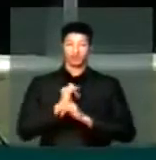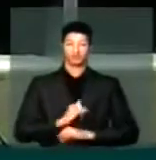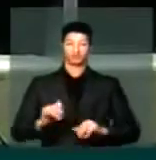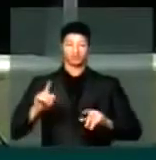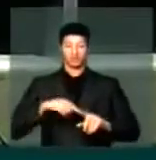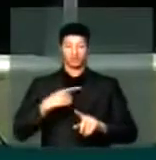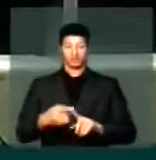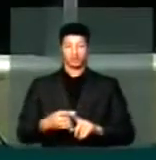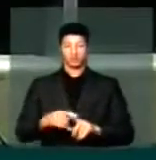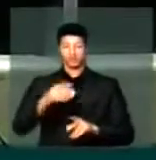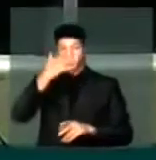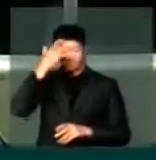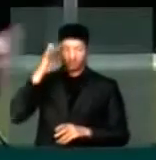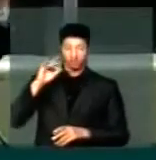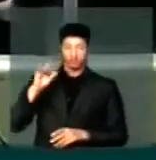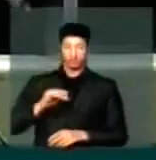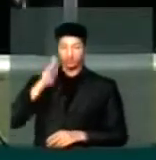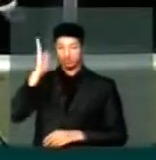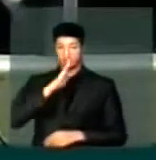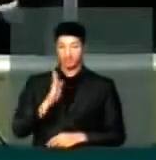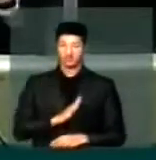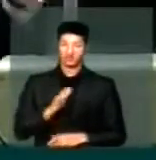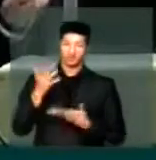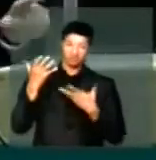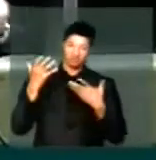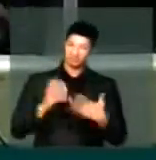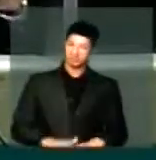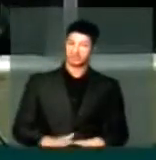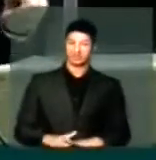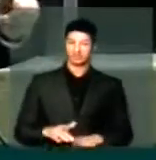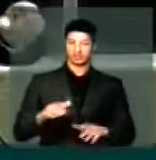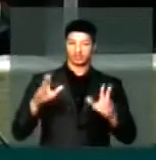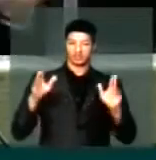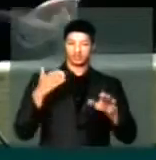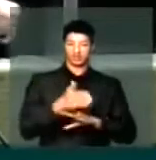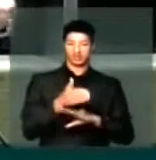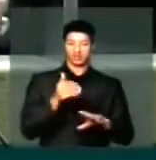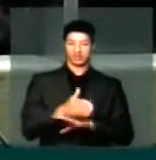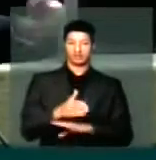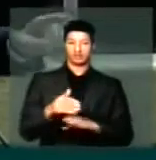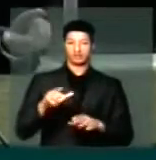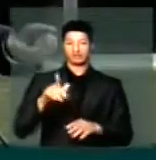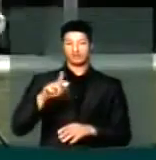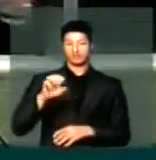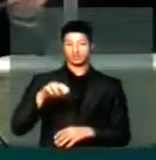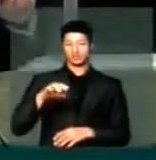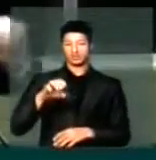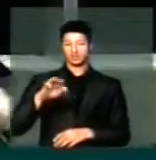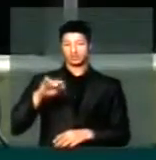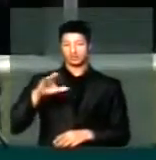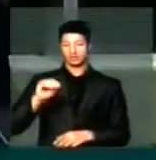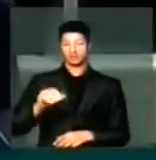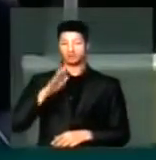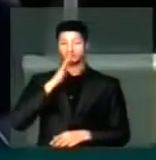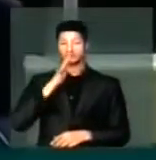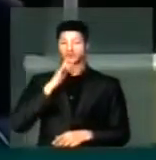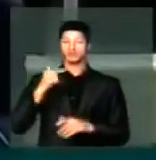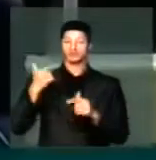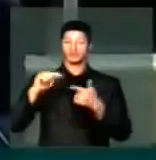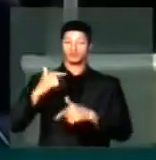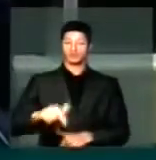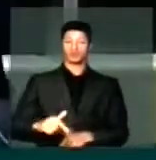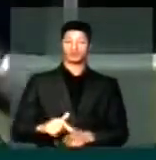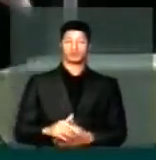mais, os cientistas brasileiros não se queixaram do acesso ao patrimônio genético ou ao conhecimento